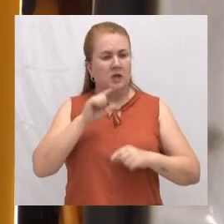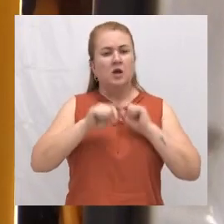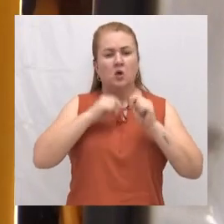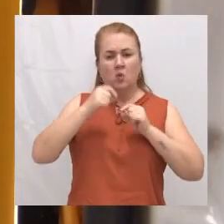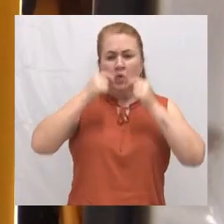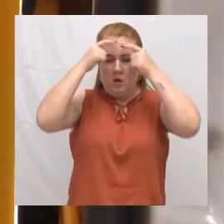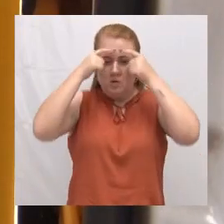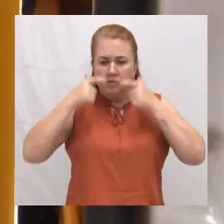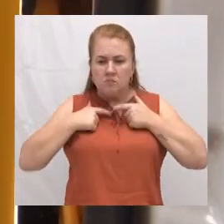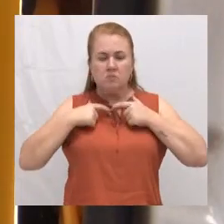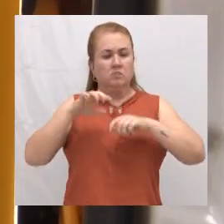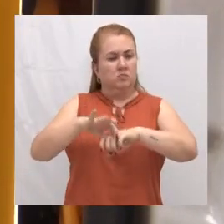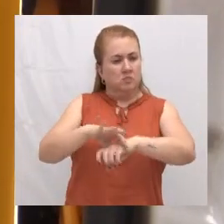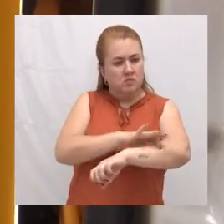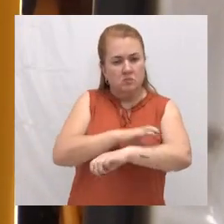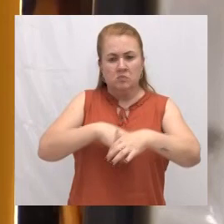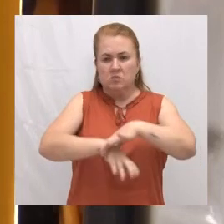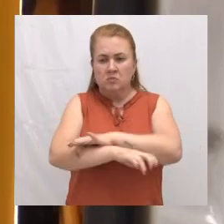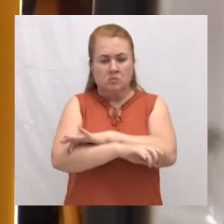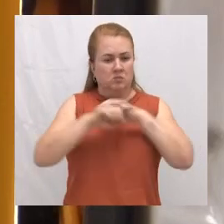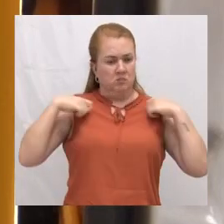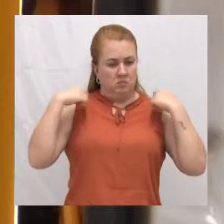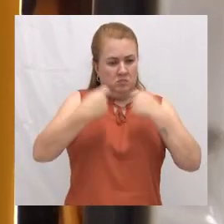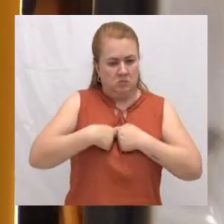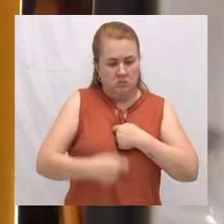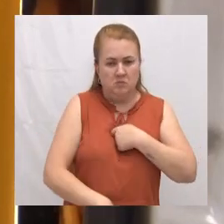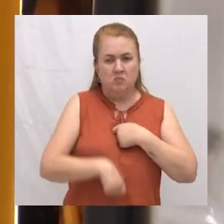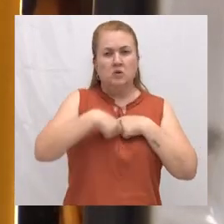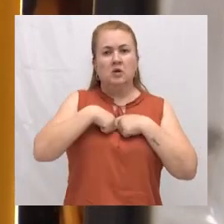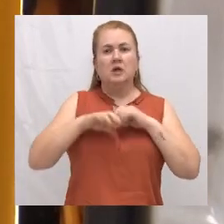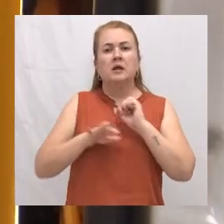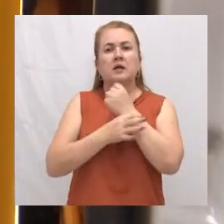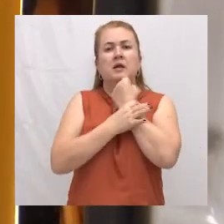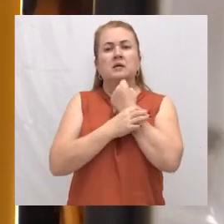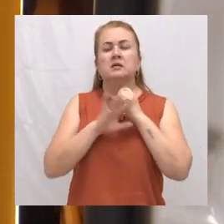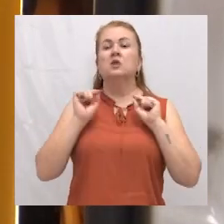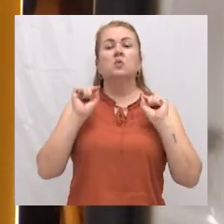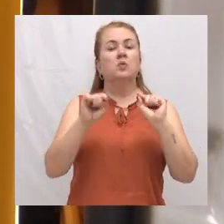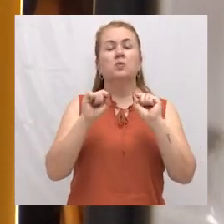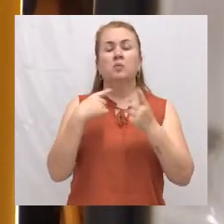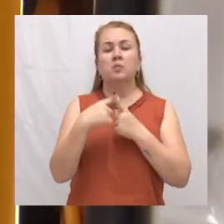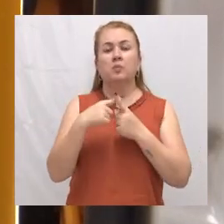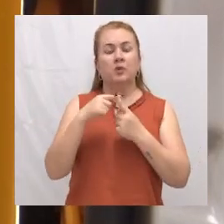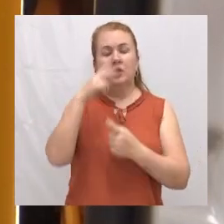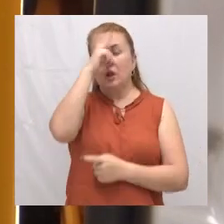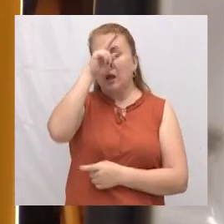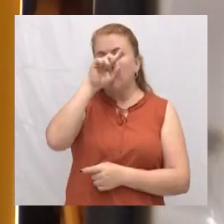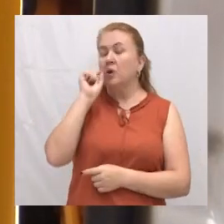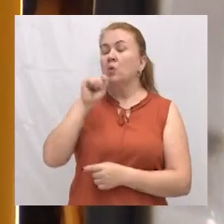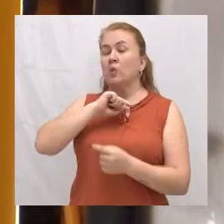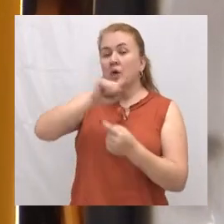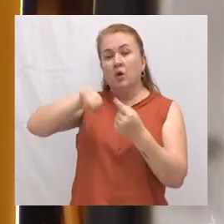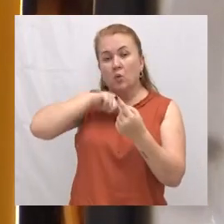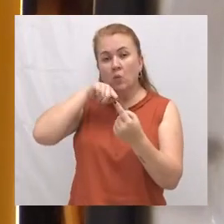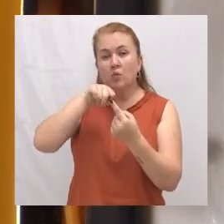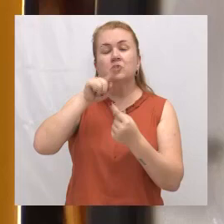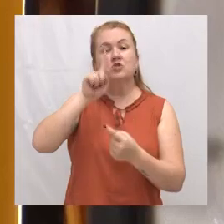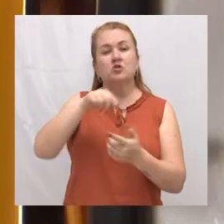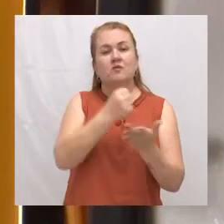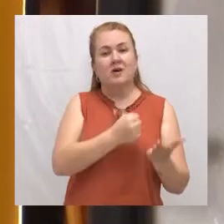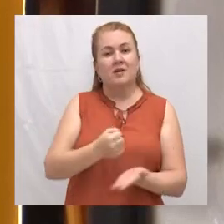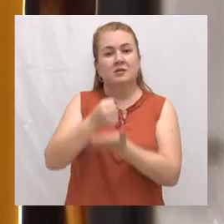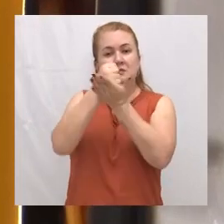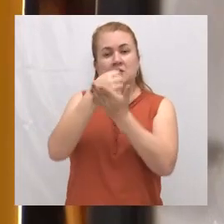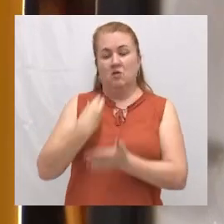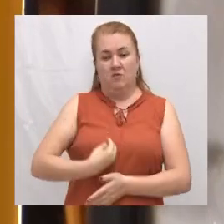que nós implantamos, de segurança, né? Porque, assim, o nosso objetivo, só lembrando, nós temos o objetivo de salvar a vida,